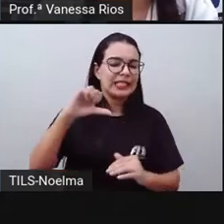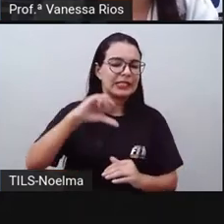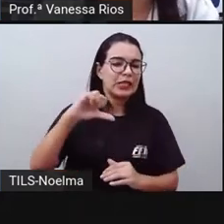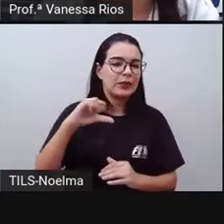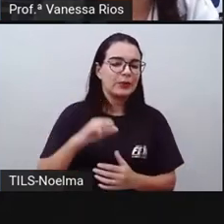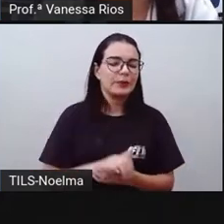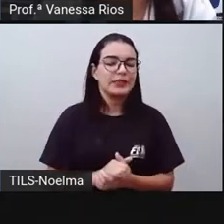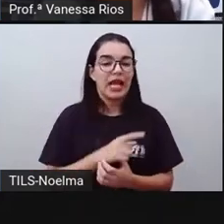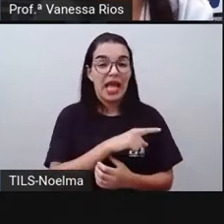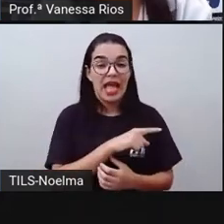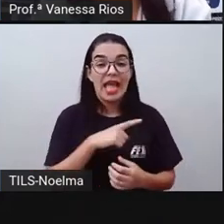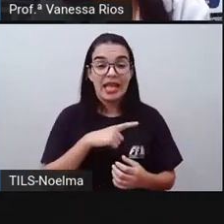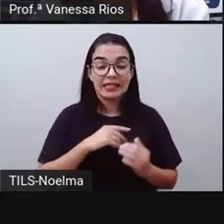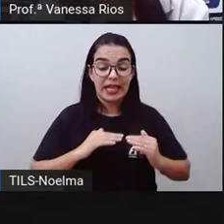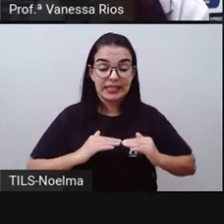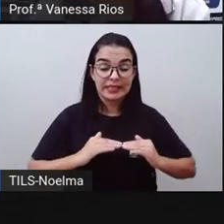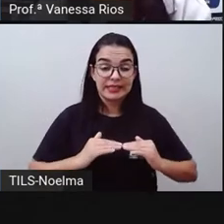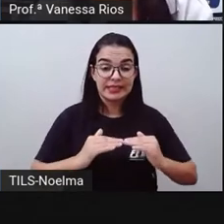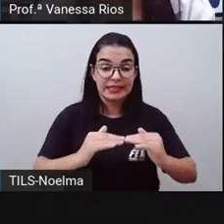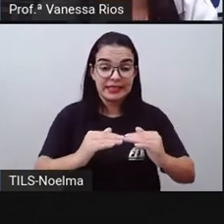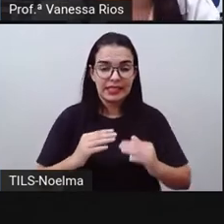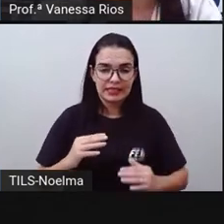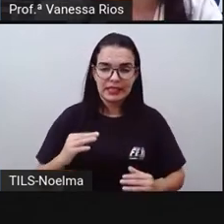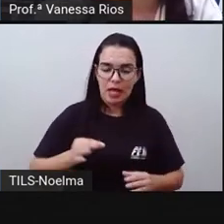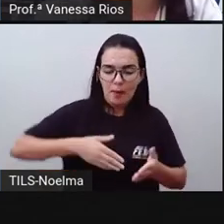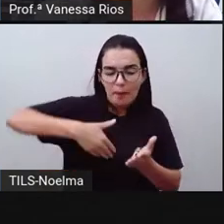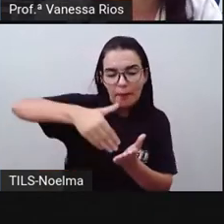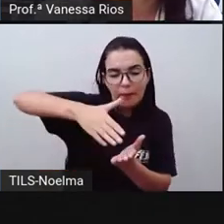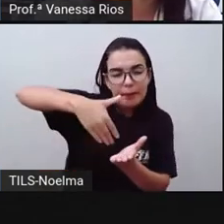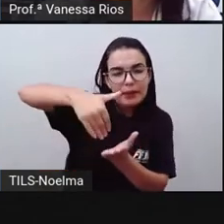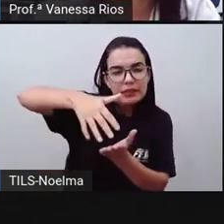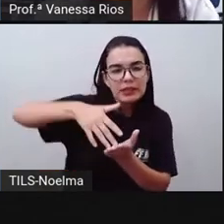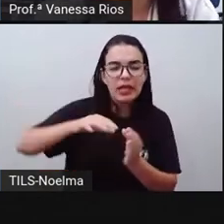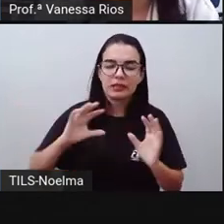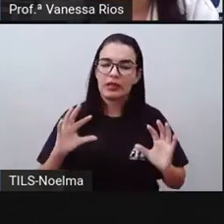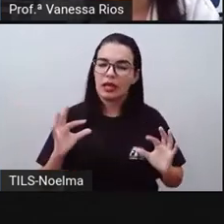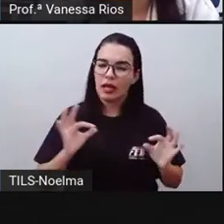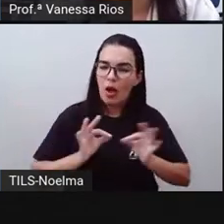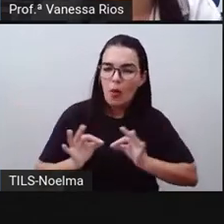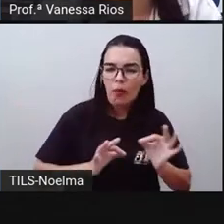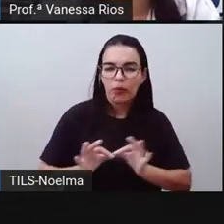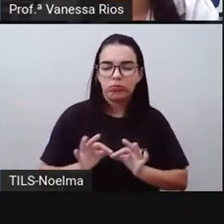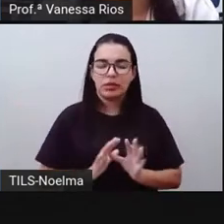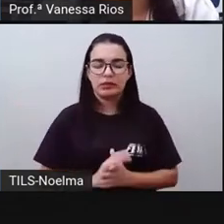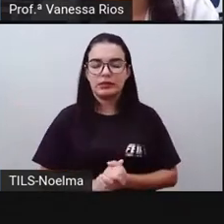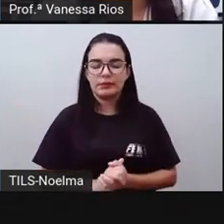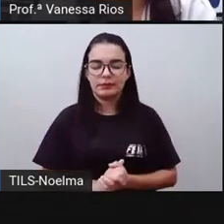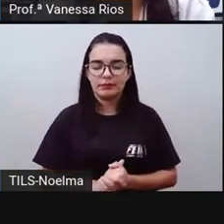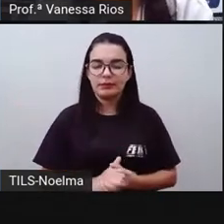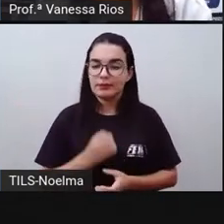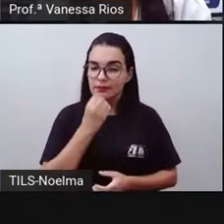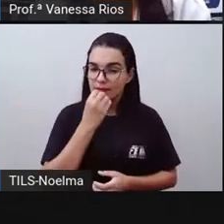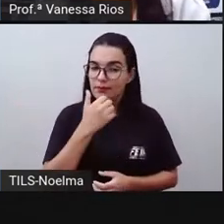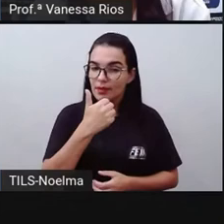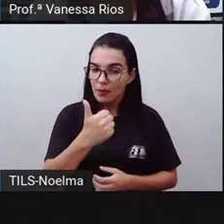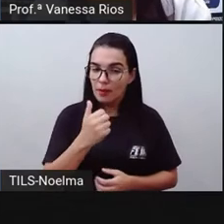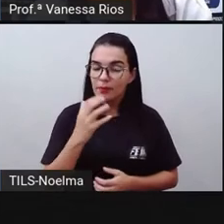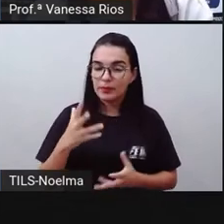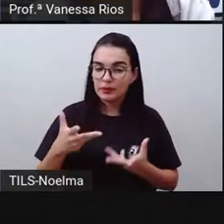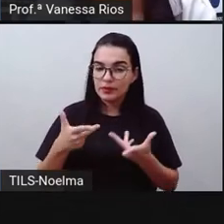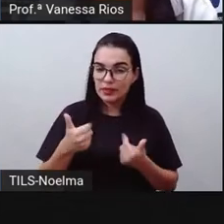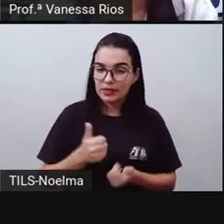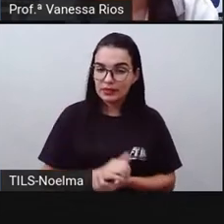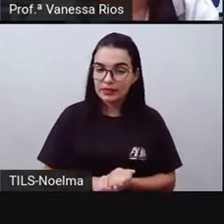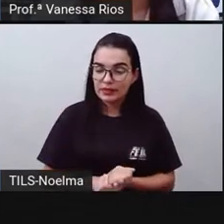pavimentada, né, pintada, asfaltada, asfaltada. Então a gente observa uma boa qualidade.